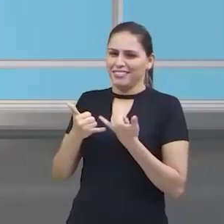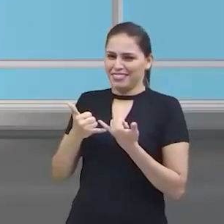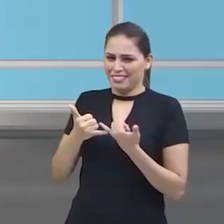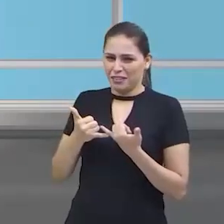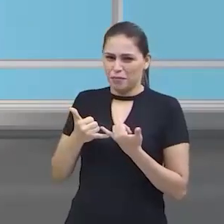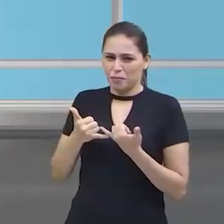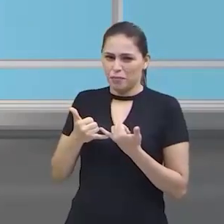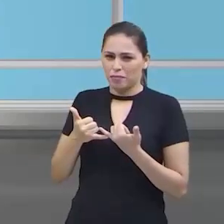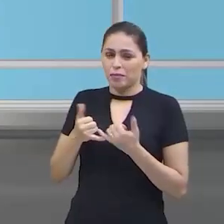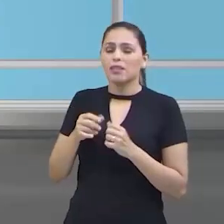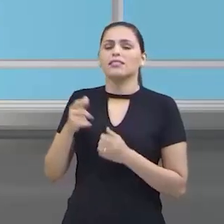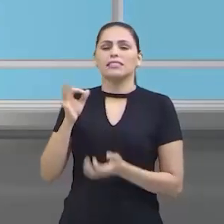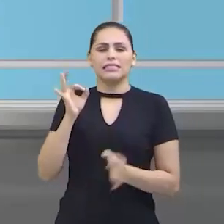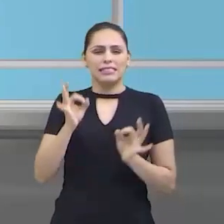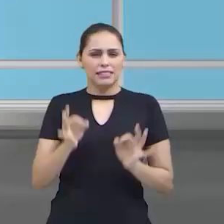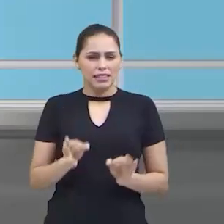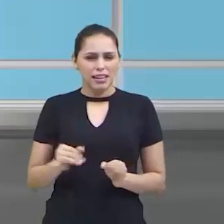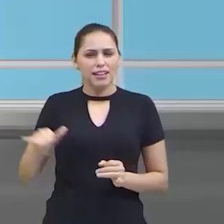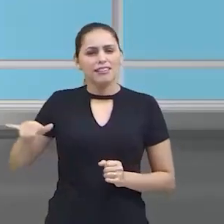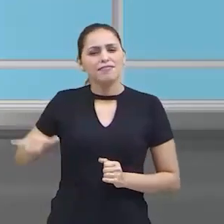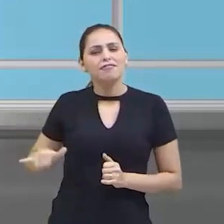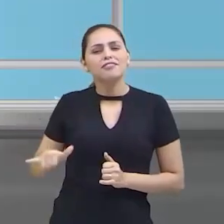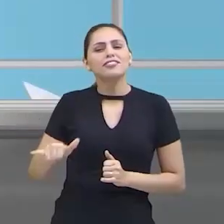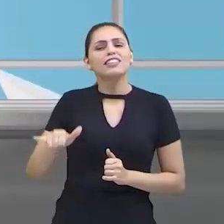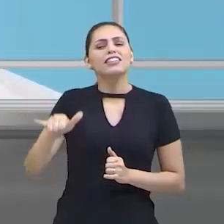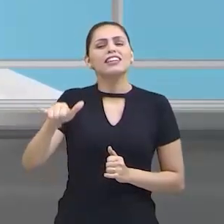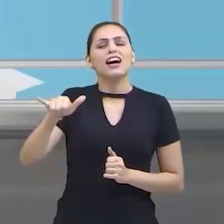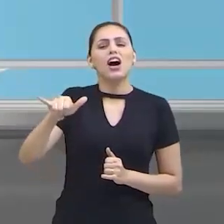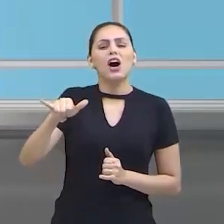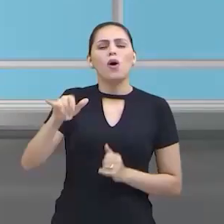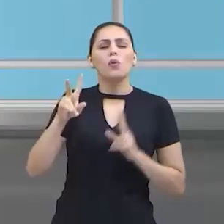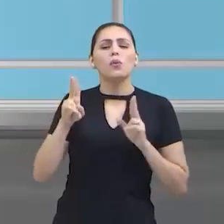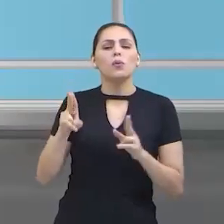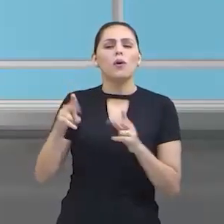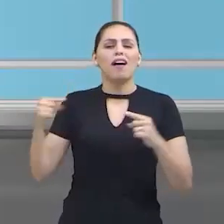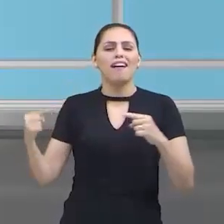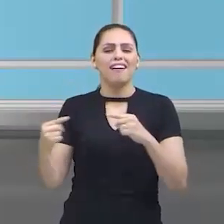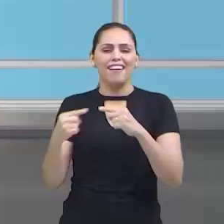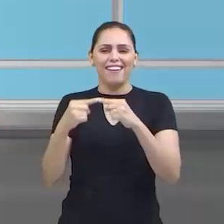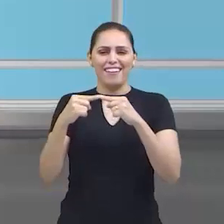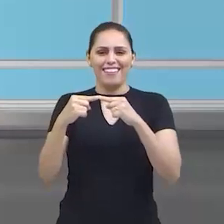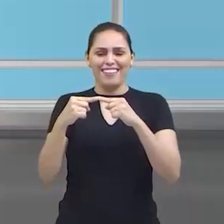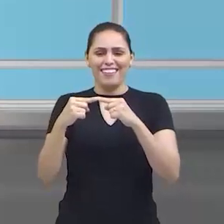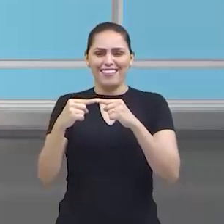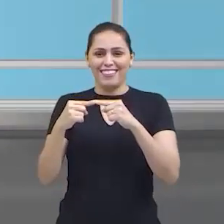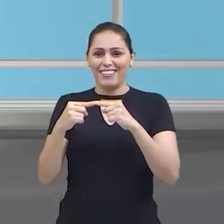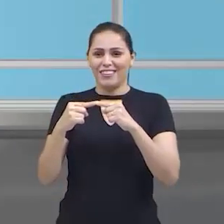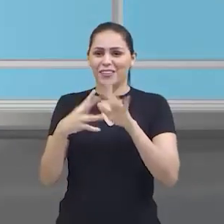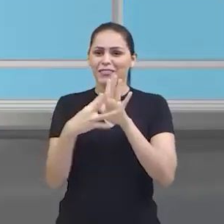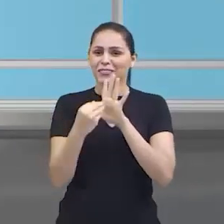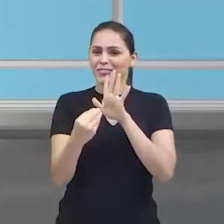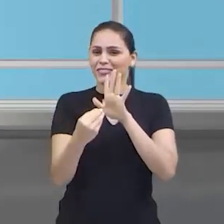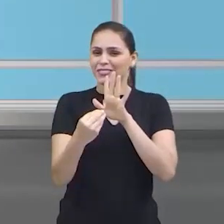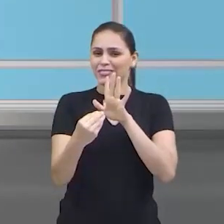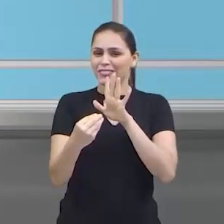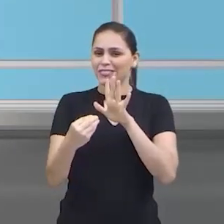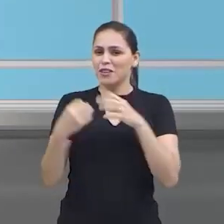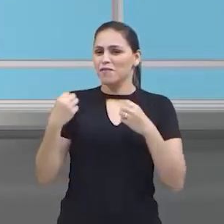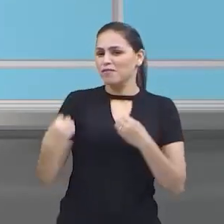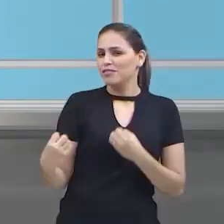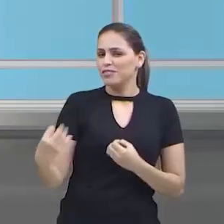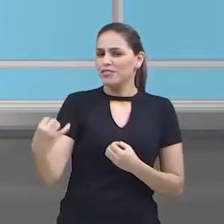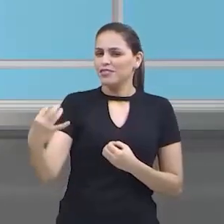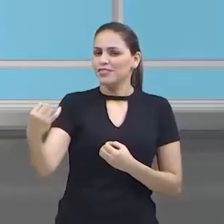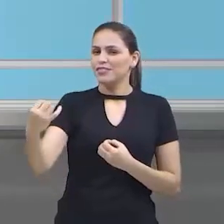né? Isso mesmo, de aviãozinho, nós vamos decolar, vamos viajar voando, certo?